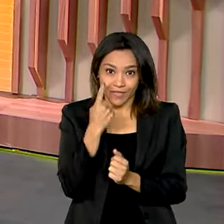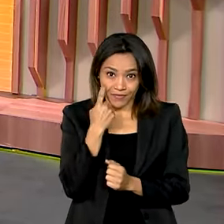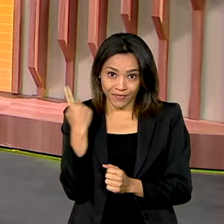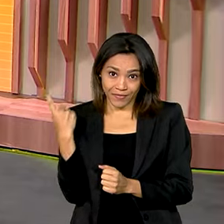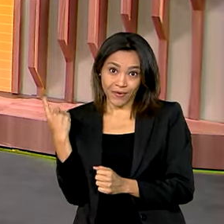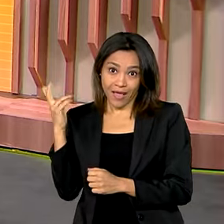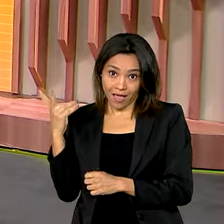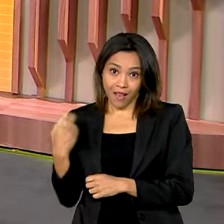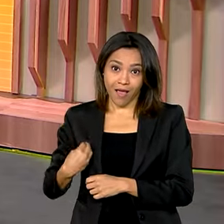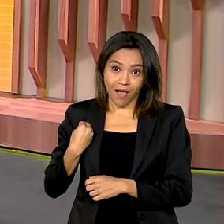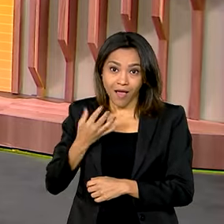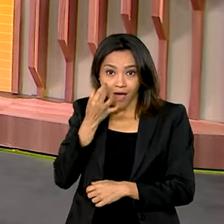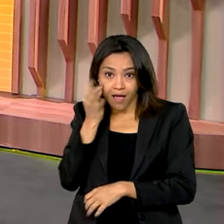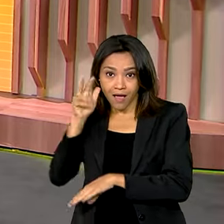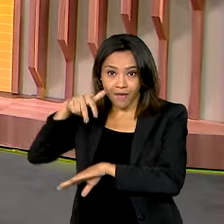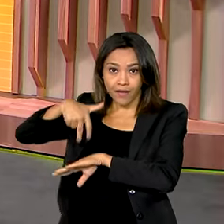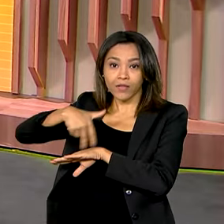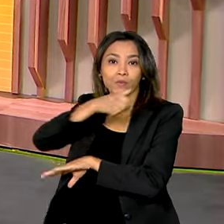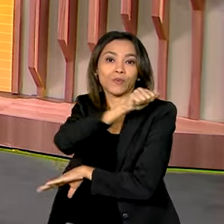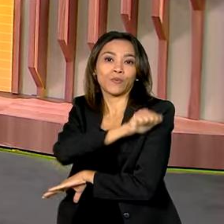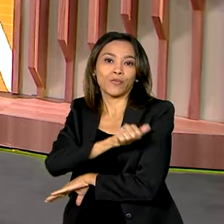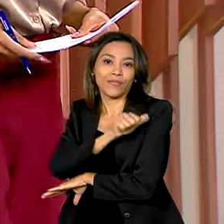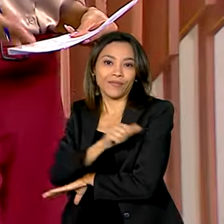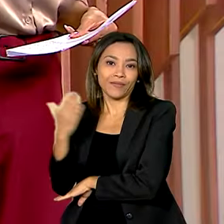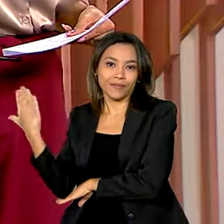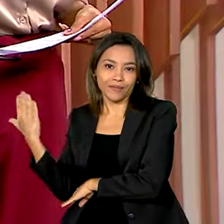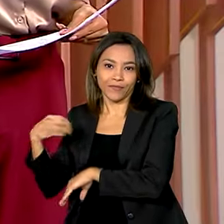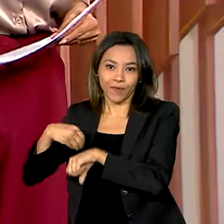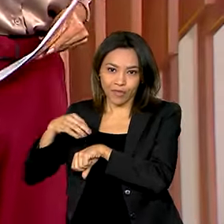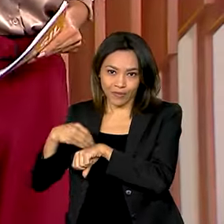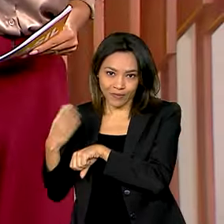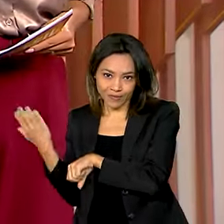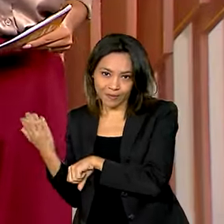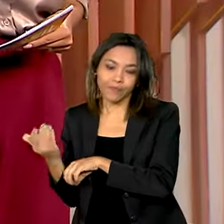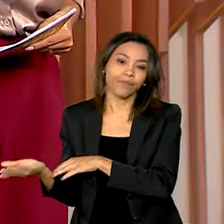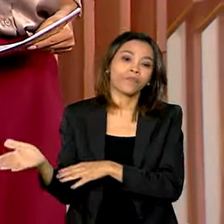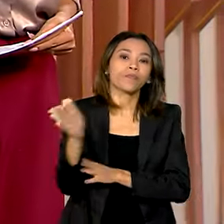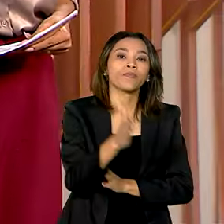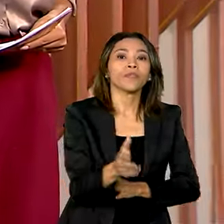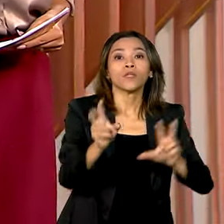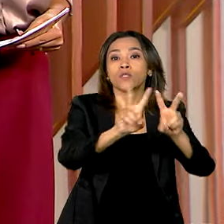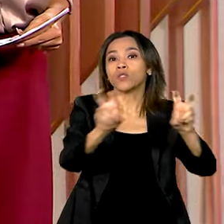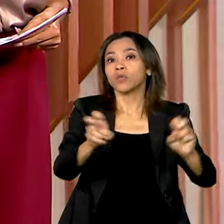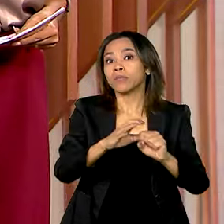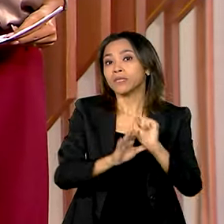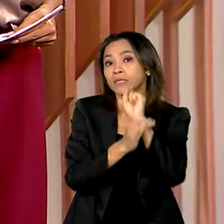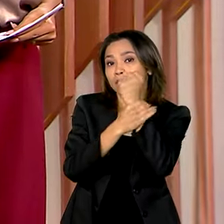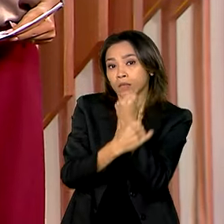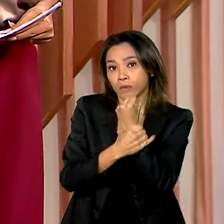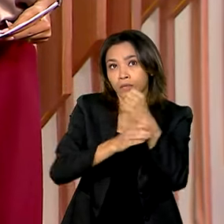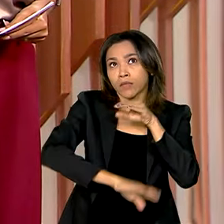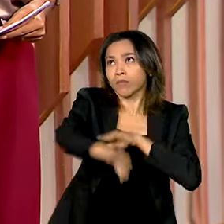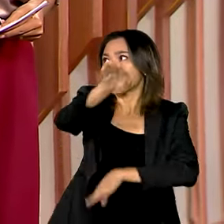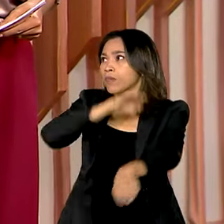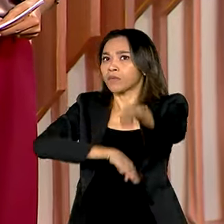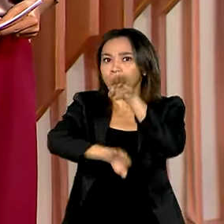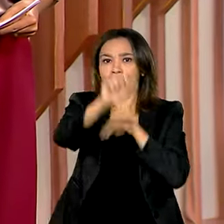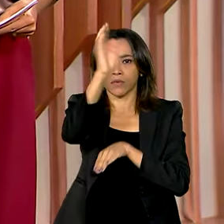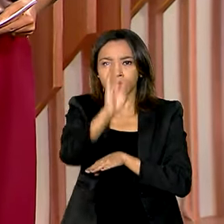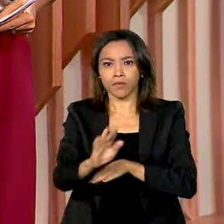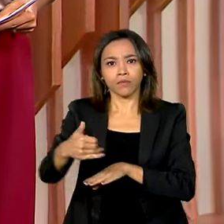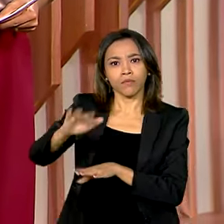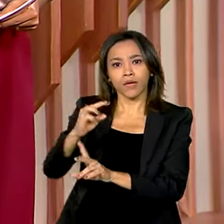Grossi, direto do Rio de Janeiro, com as informações. Vamos falar de segurança nas estradas de todo o país. Mais de 3